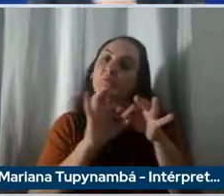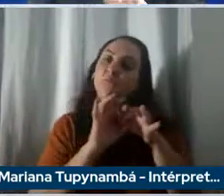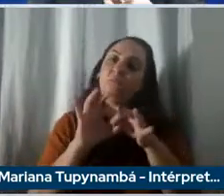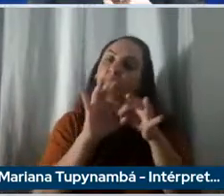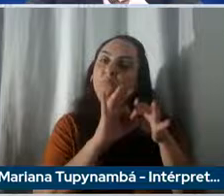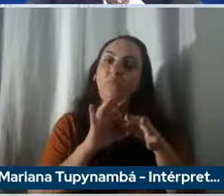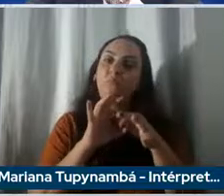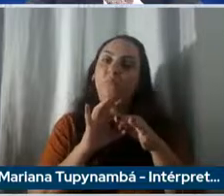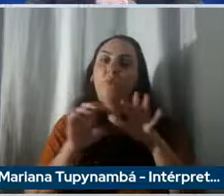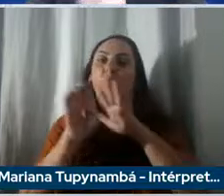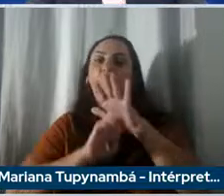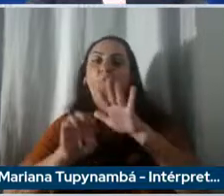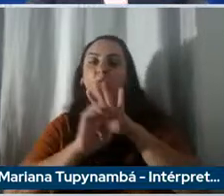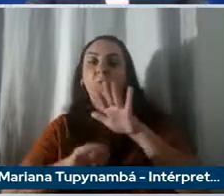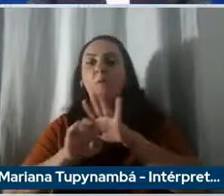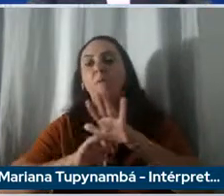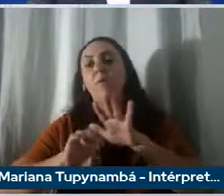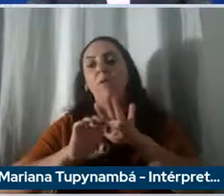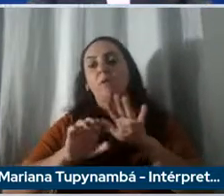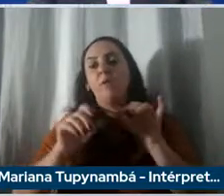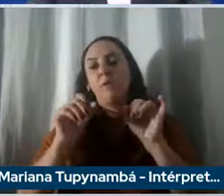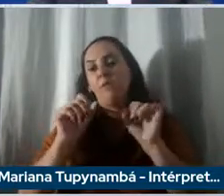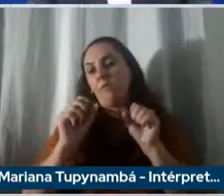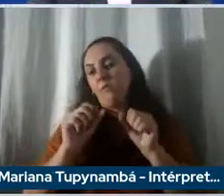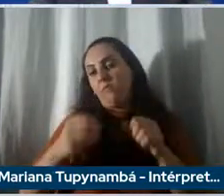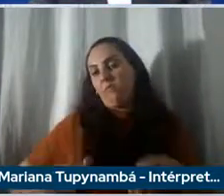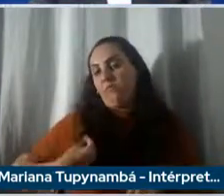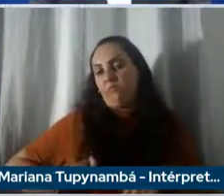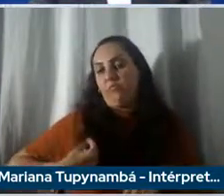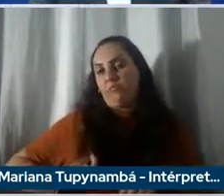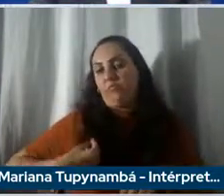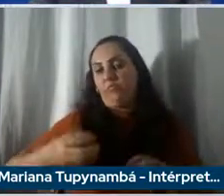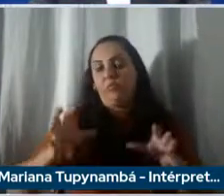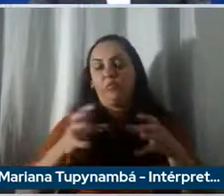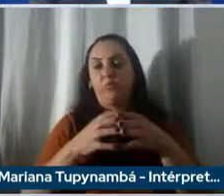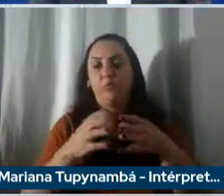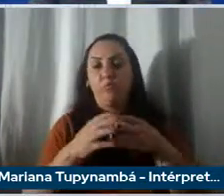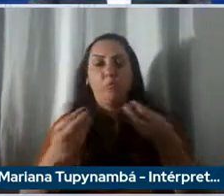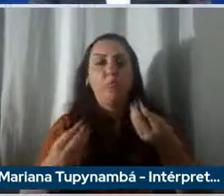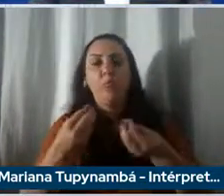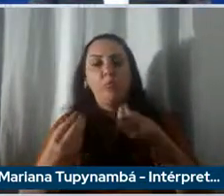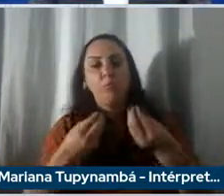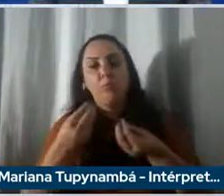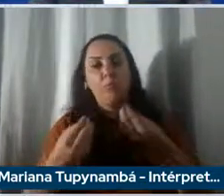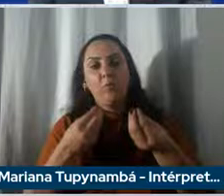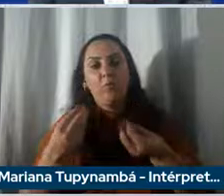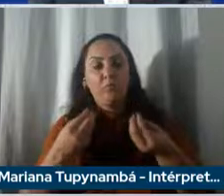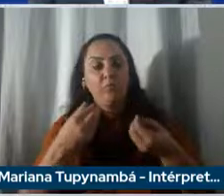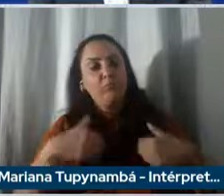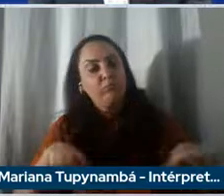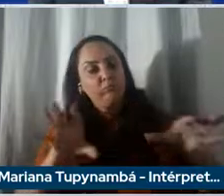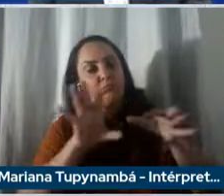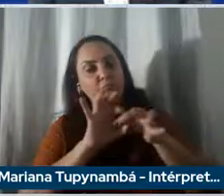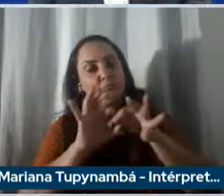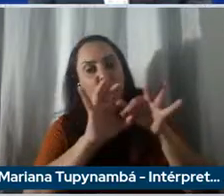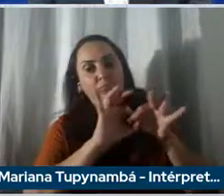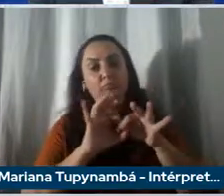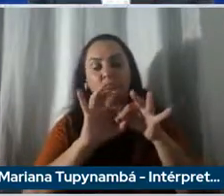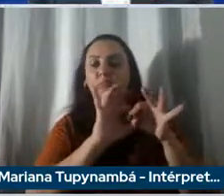está concluído como que está aí essa perspectiva de equalizar essa sinergia